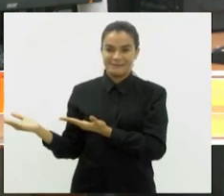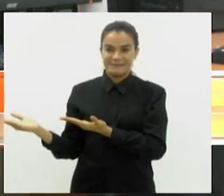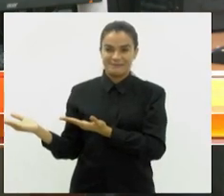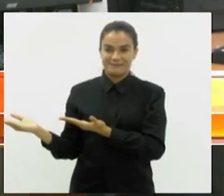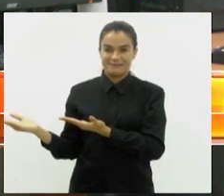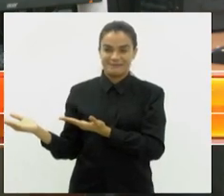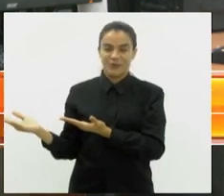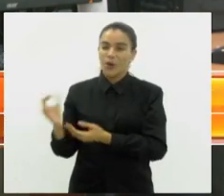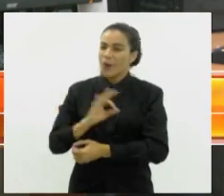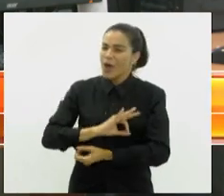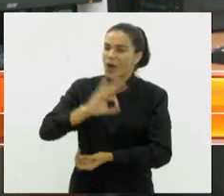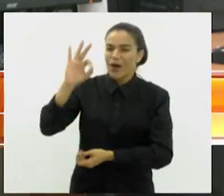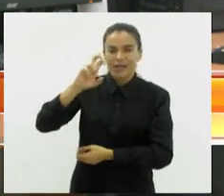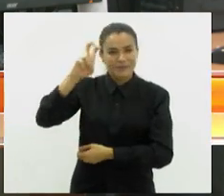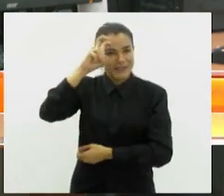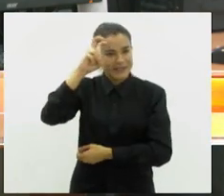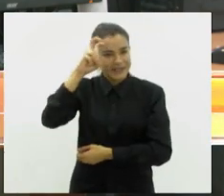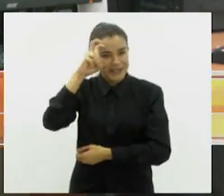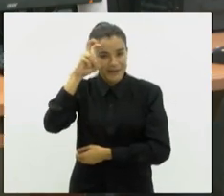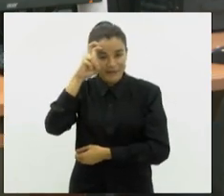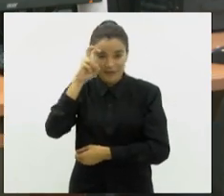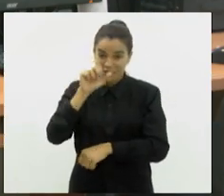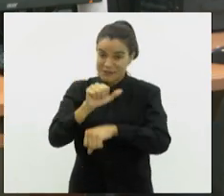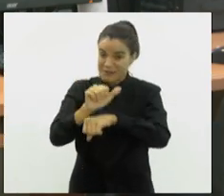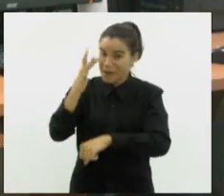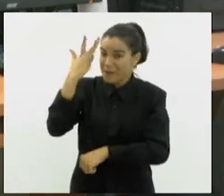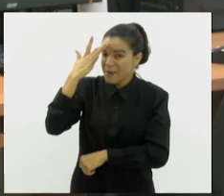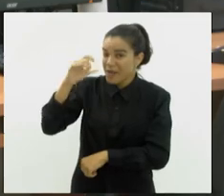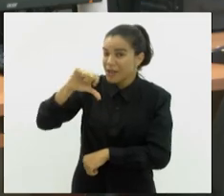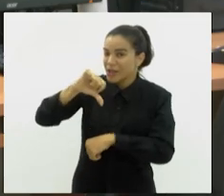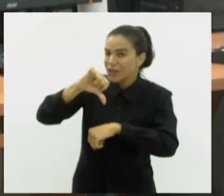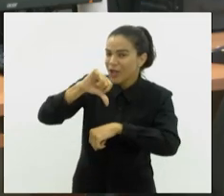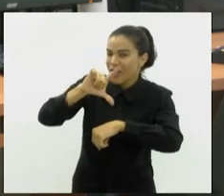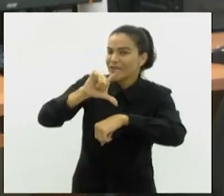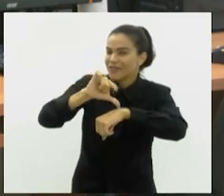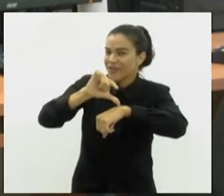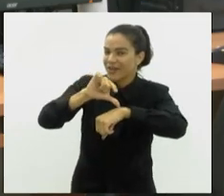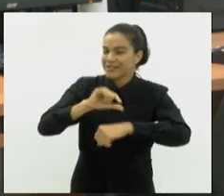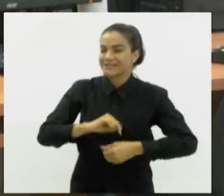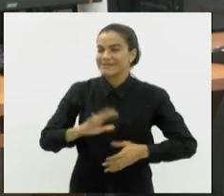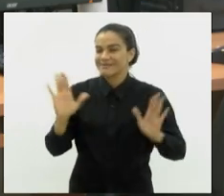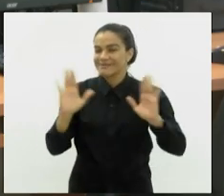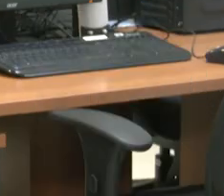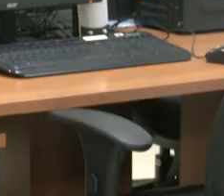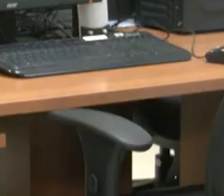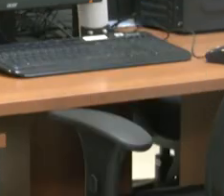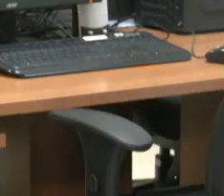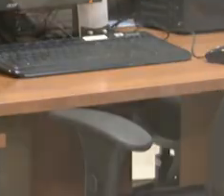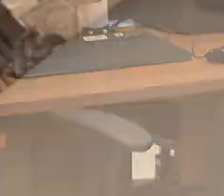Uma ótima quinta-feira para você. Eu estou te esperando amanhã, às 9 horas. Até lá.